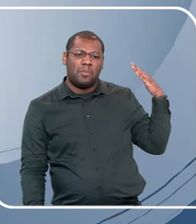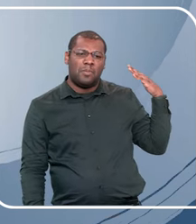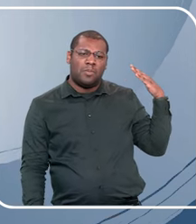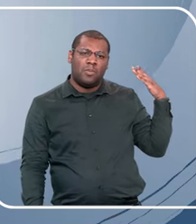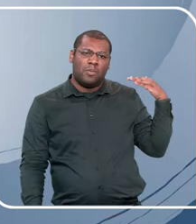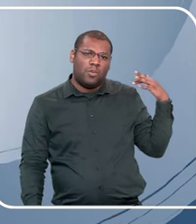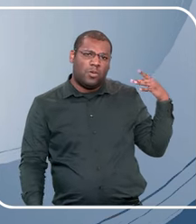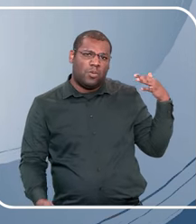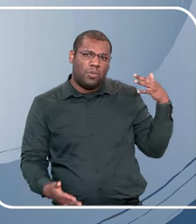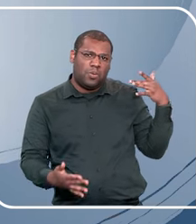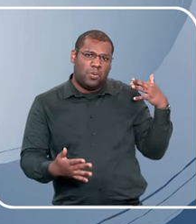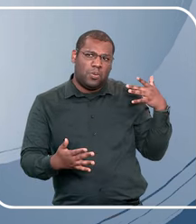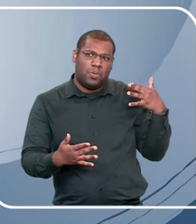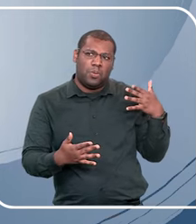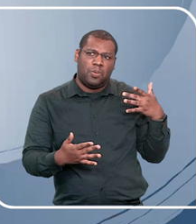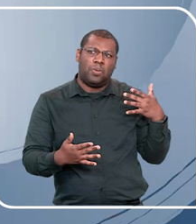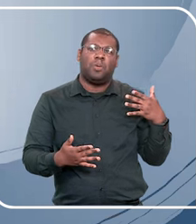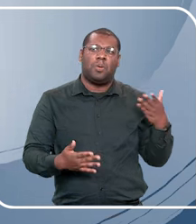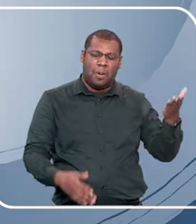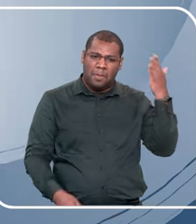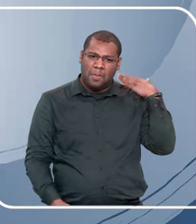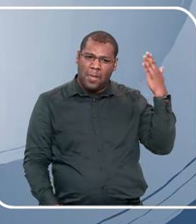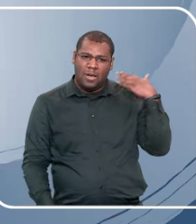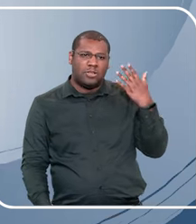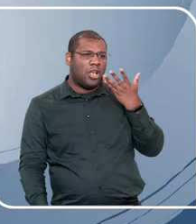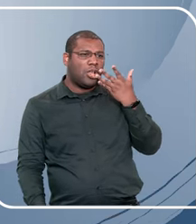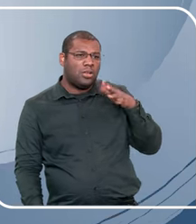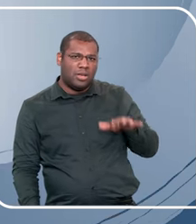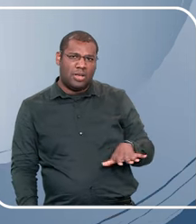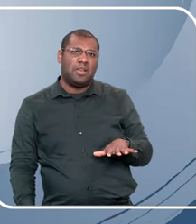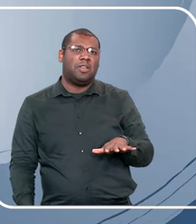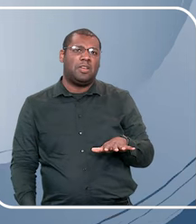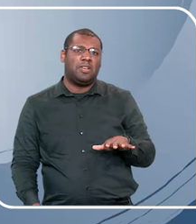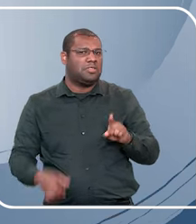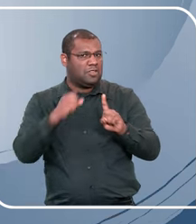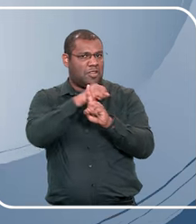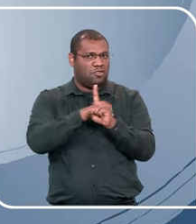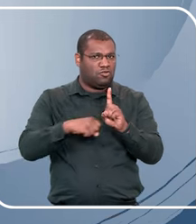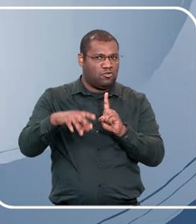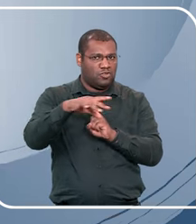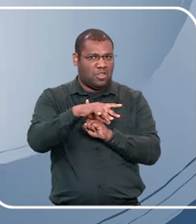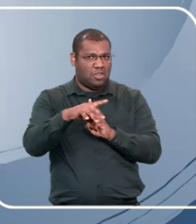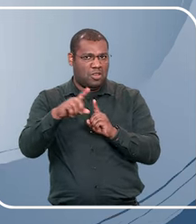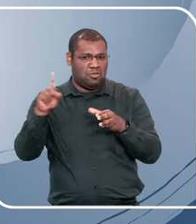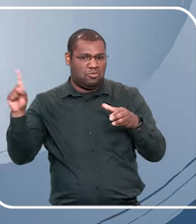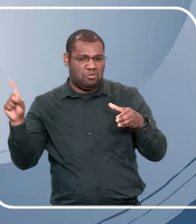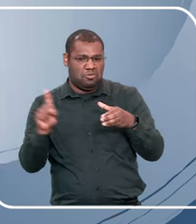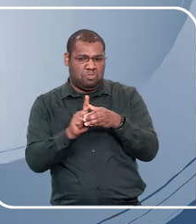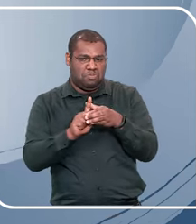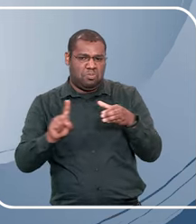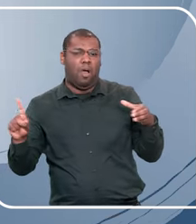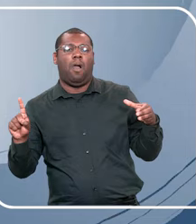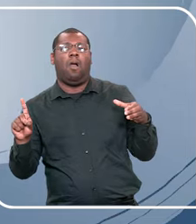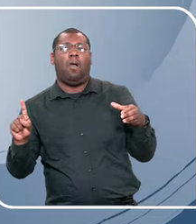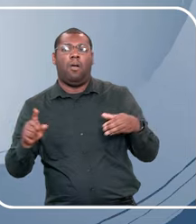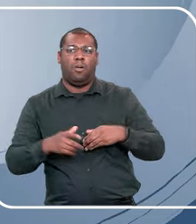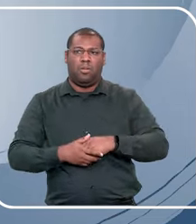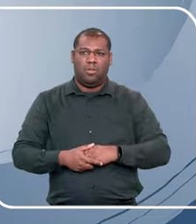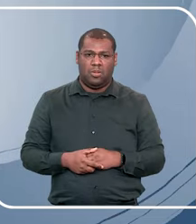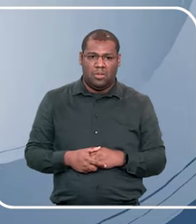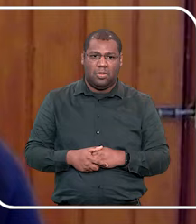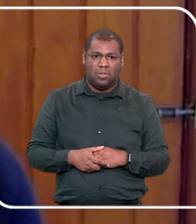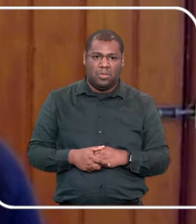invisibilizadas, não faziam parte da sociedade, quem estuda sabe que nossas crianças, elas nem eram vistas, porque